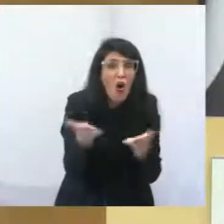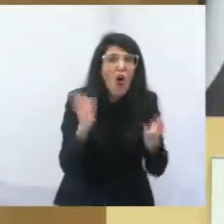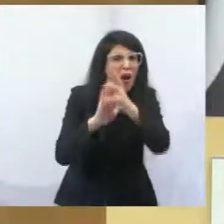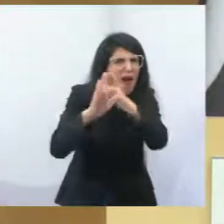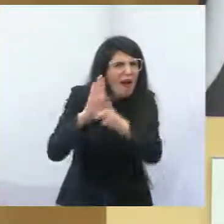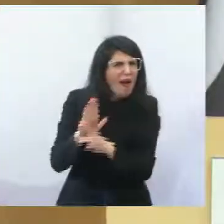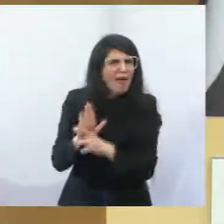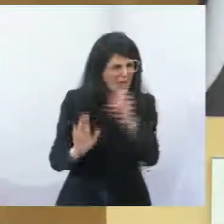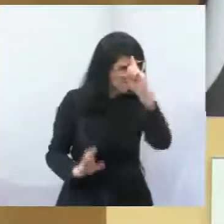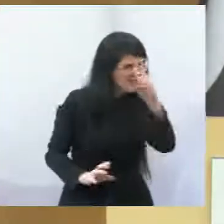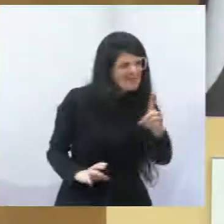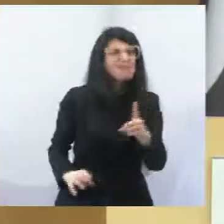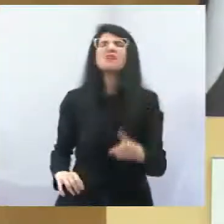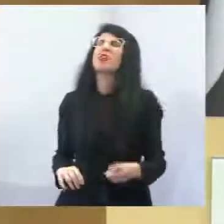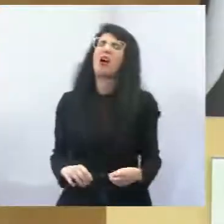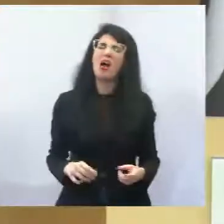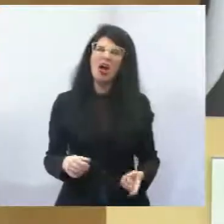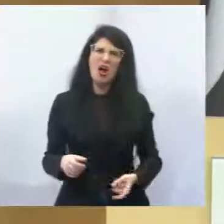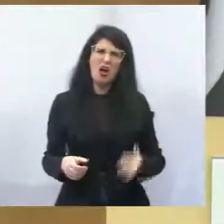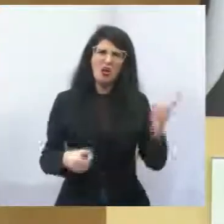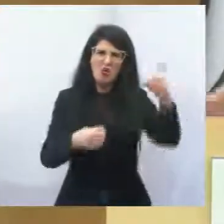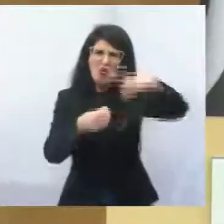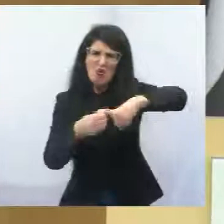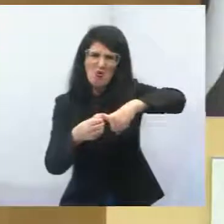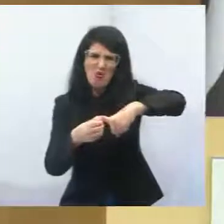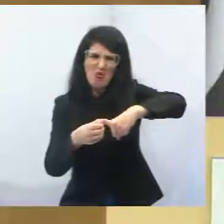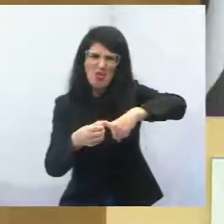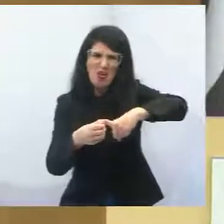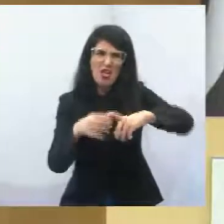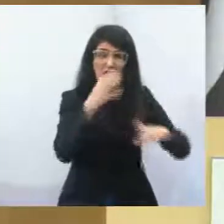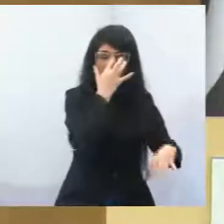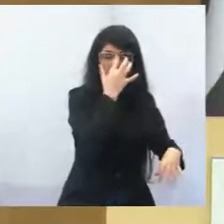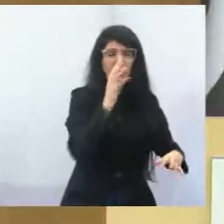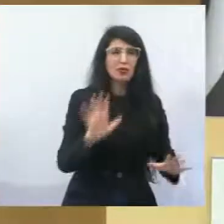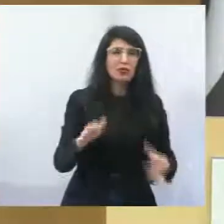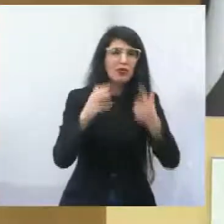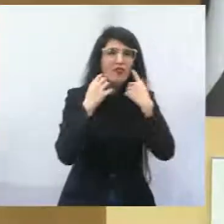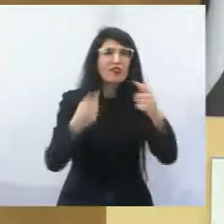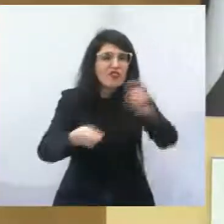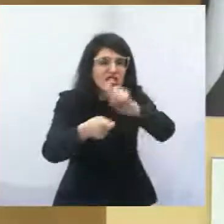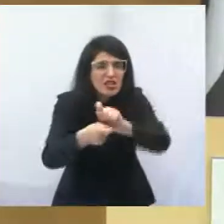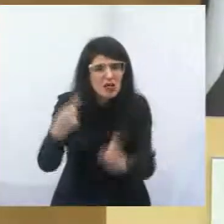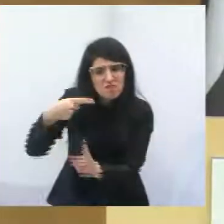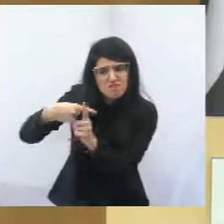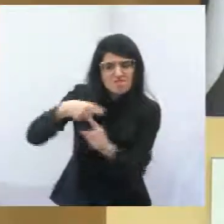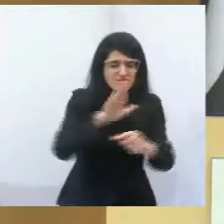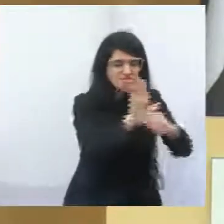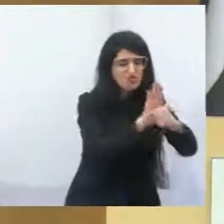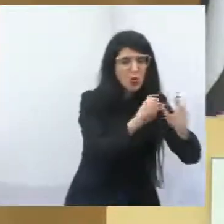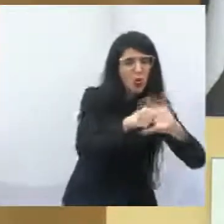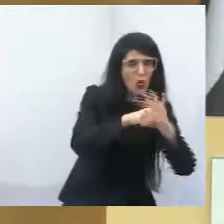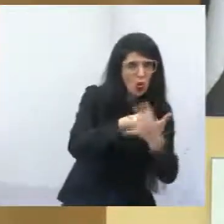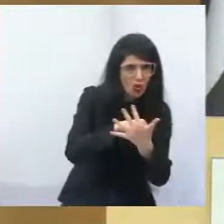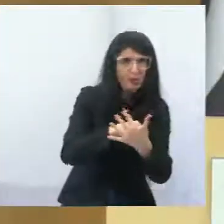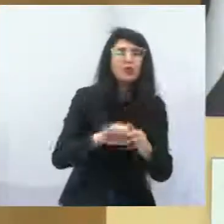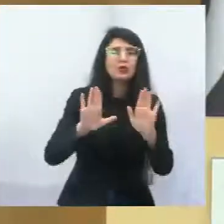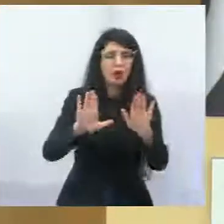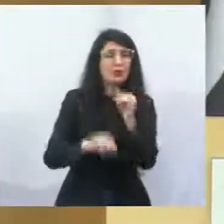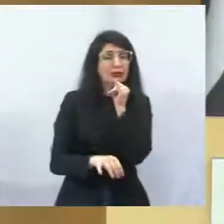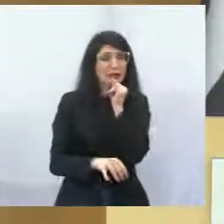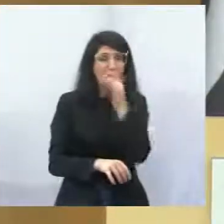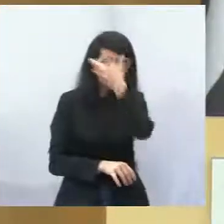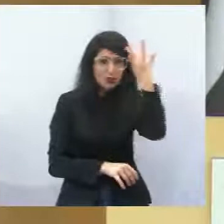obrigados a fazer o teste de coronavírus. Olha que situação que chegamos. Por quê? Porque a pessoa se dirigia até o hospital